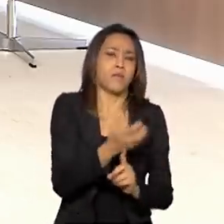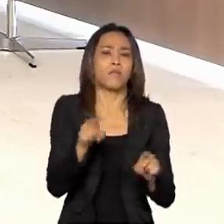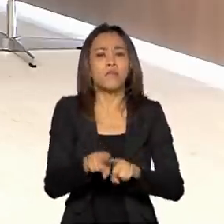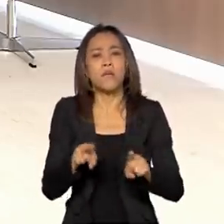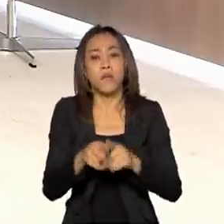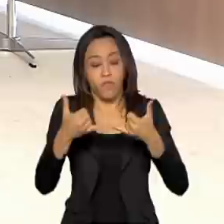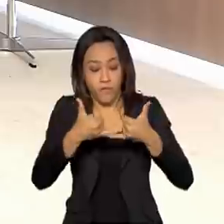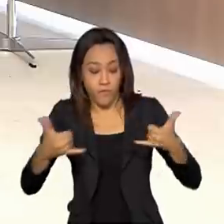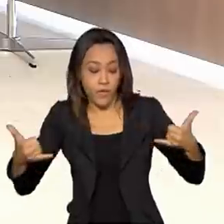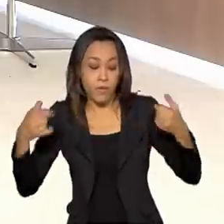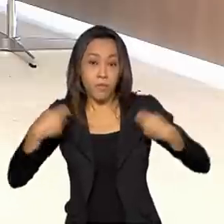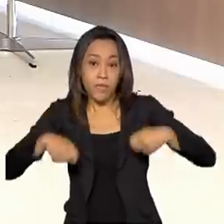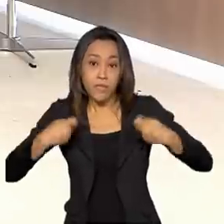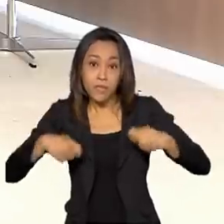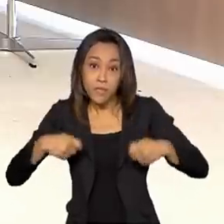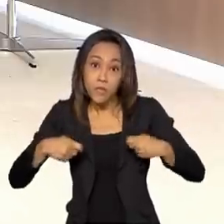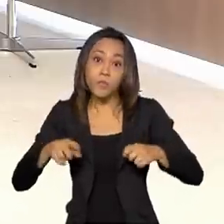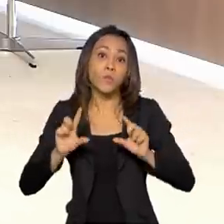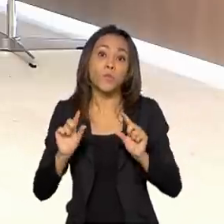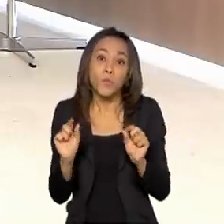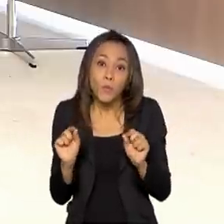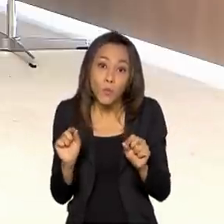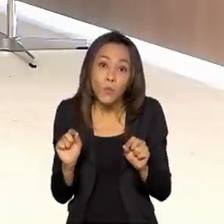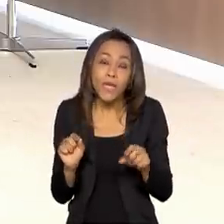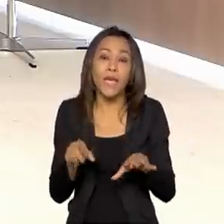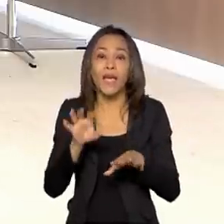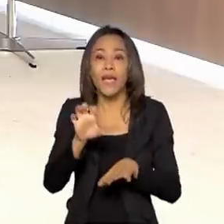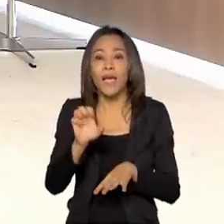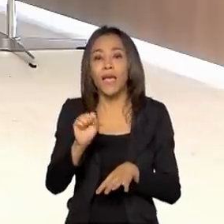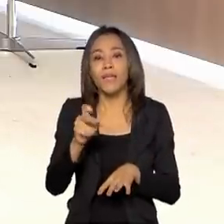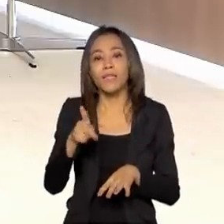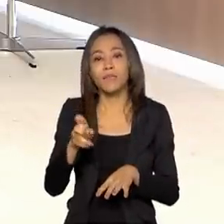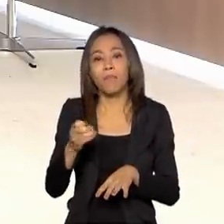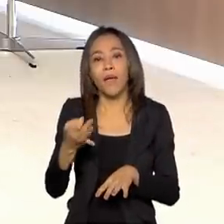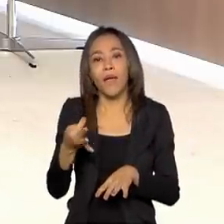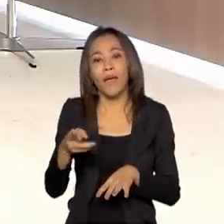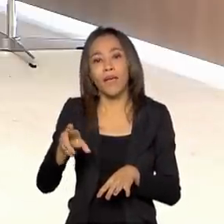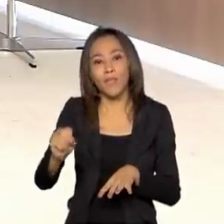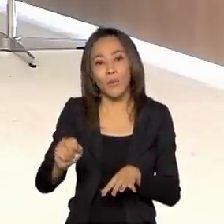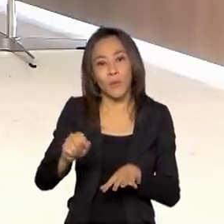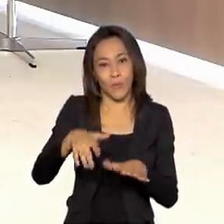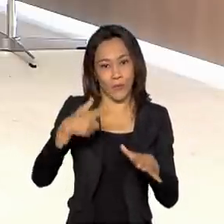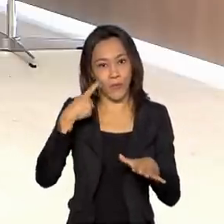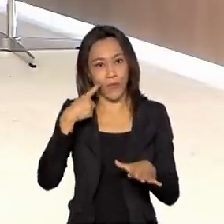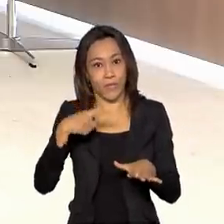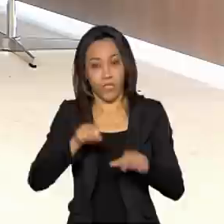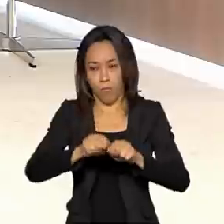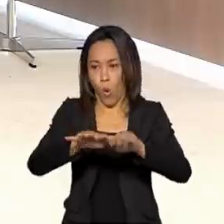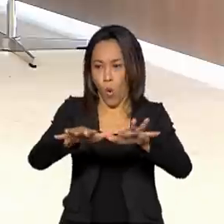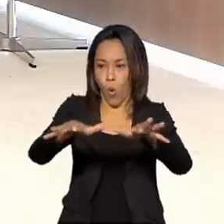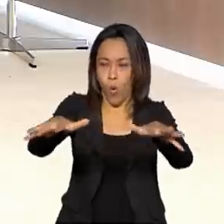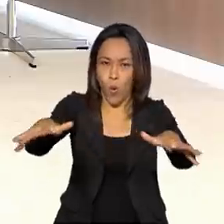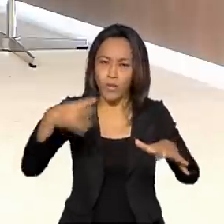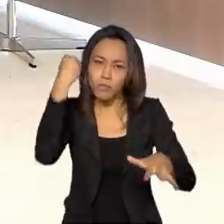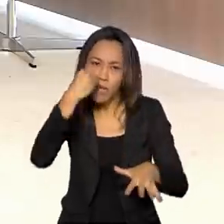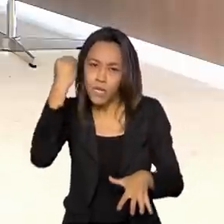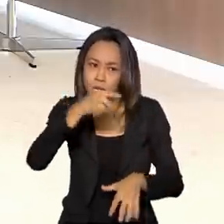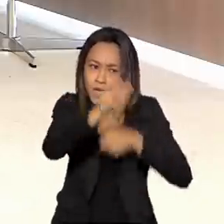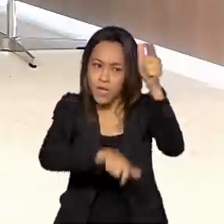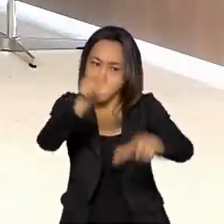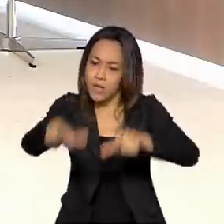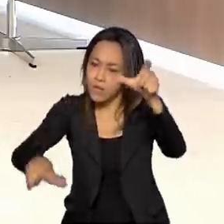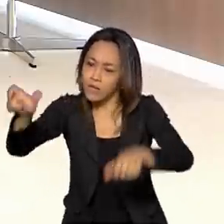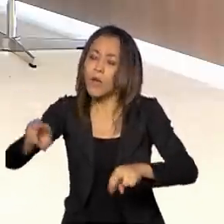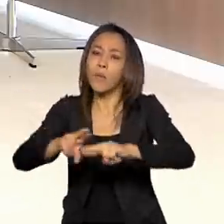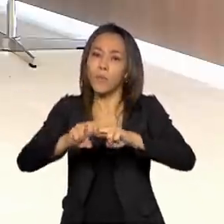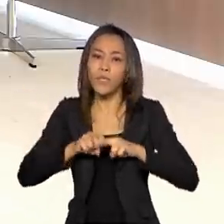precisa de muito espectro, porque quanto maior a quantidade de espectro, melhor a experiência do usuário. E isso foi a razão pela qual a Anatel fez um